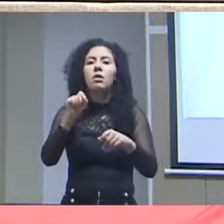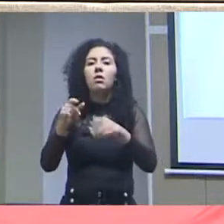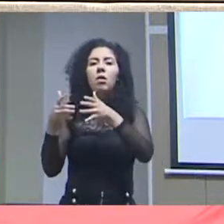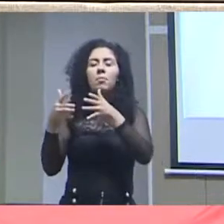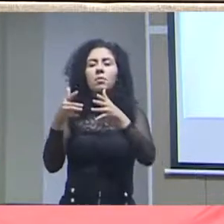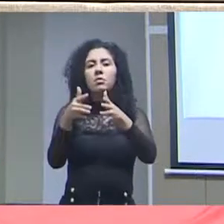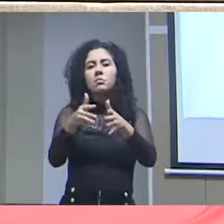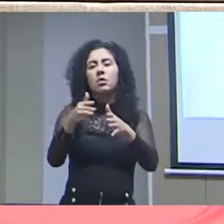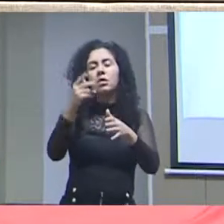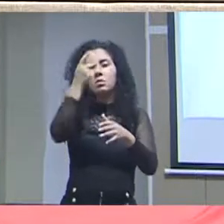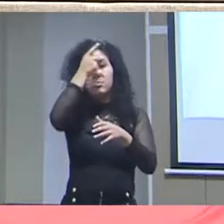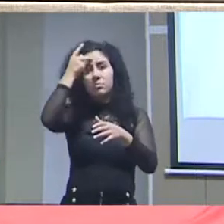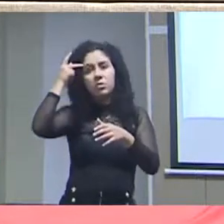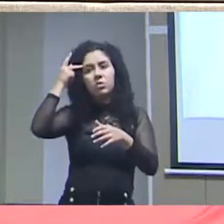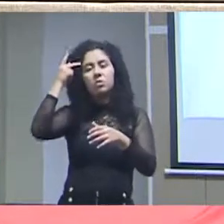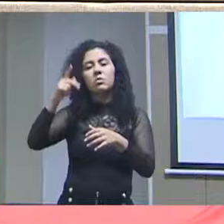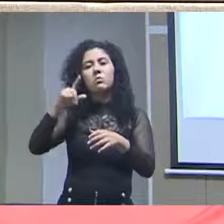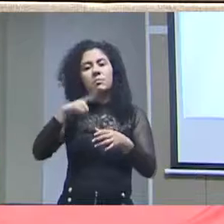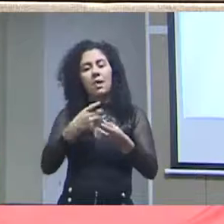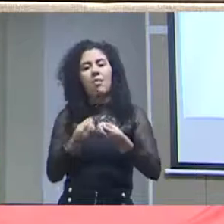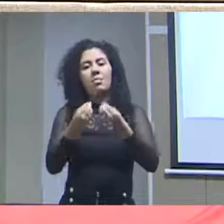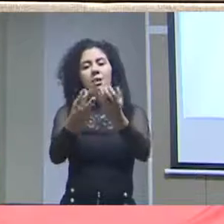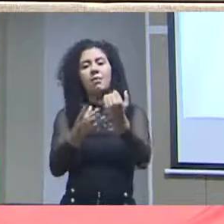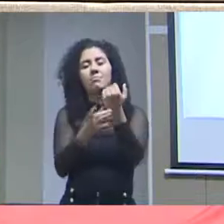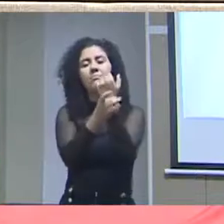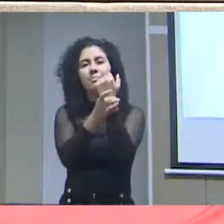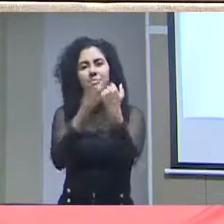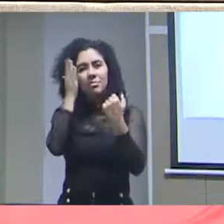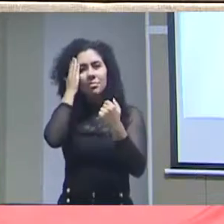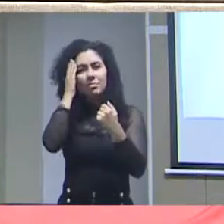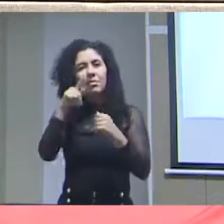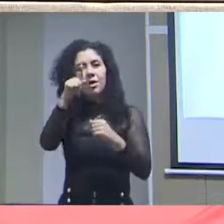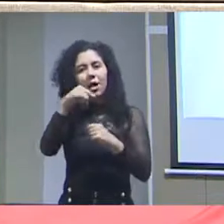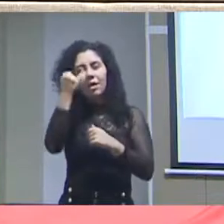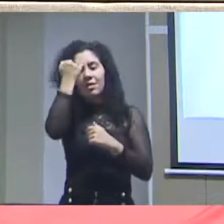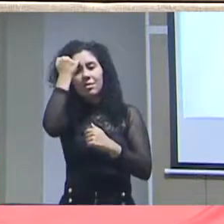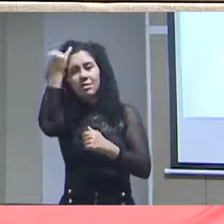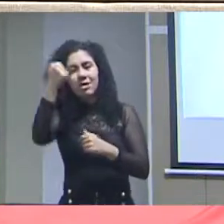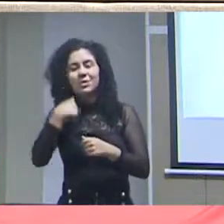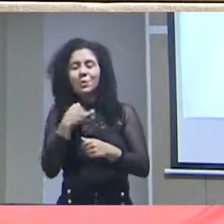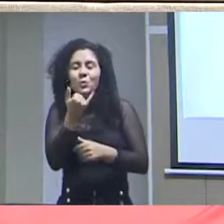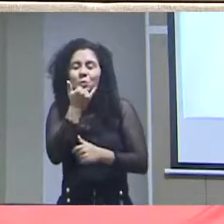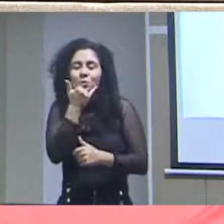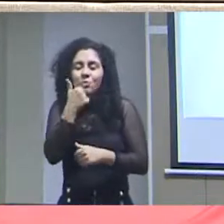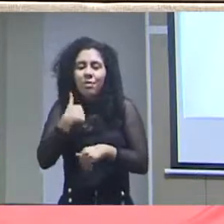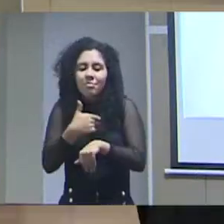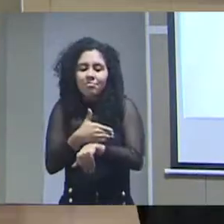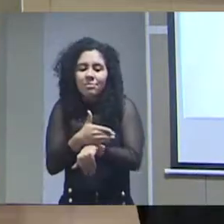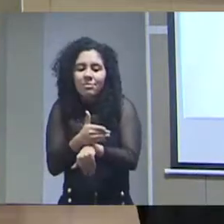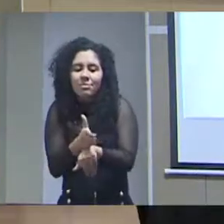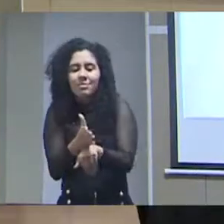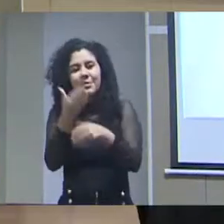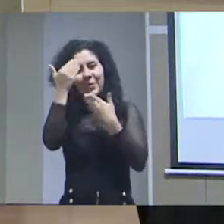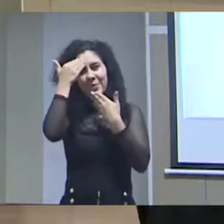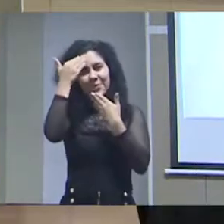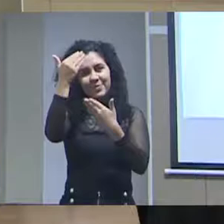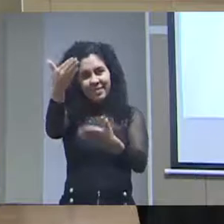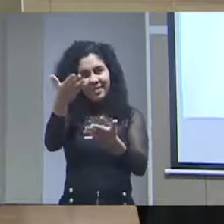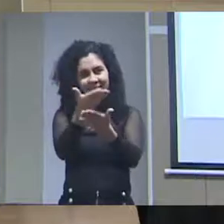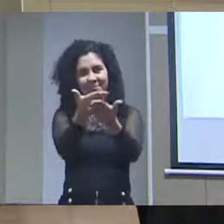possivelmente controversa para garantir isso. Essa é a ideia, desculpe ter passado um pouquinho do tempo. Obrigado.